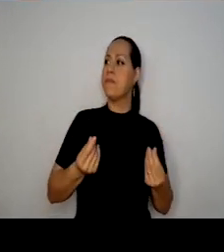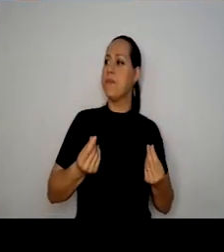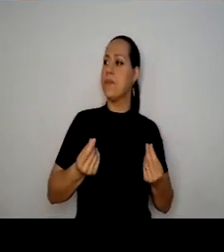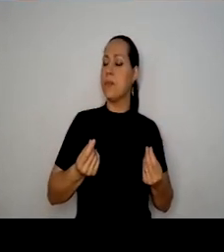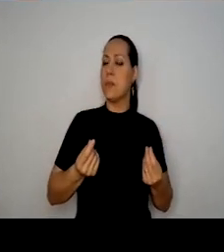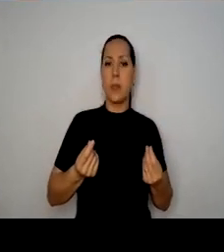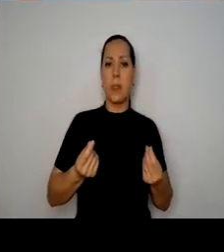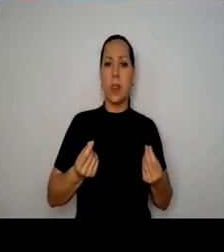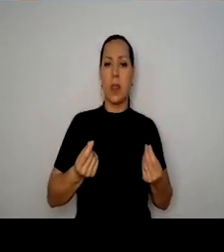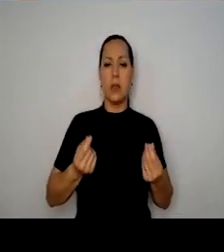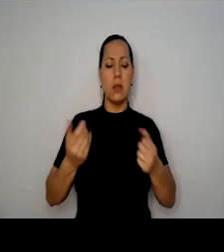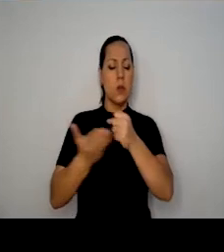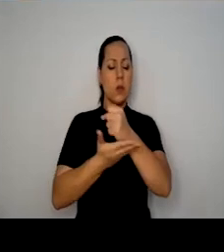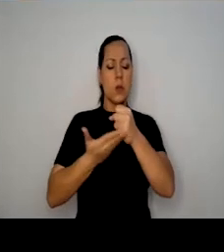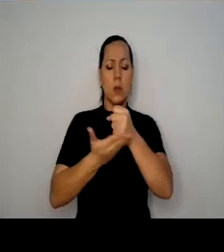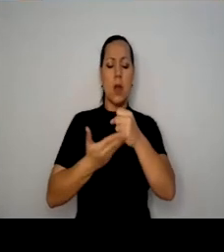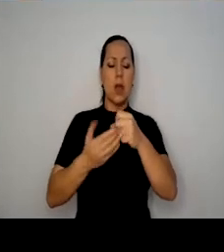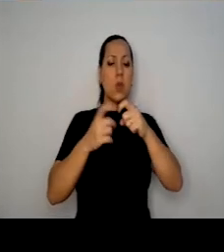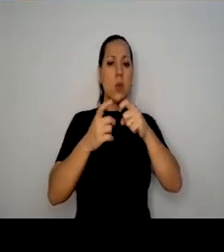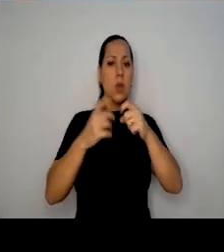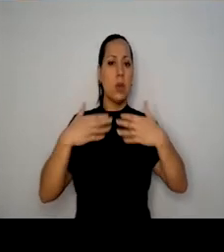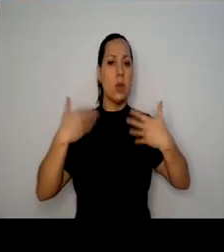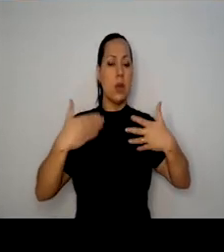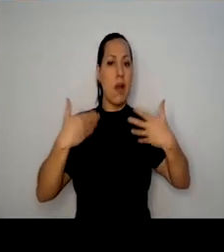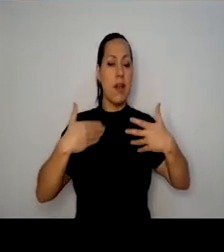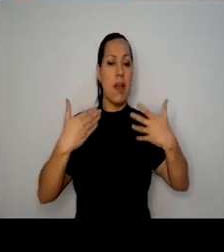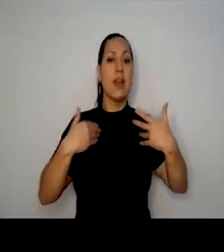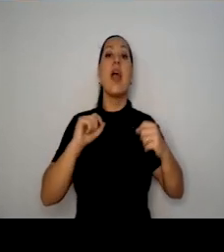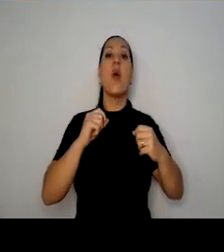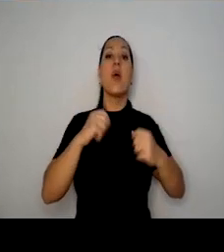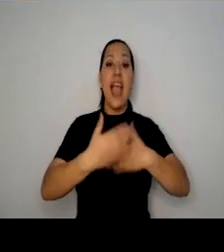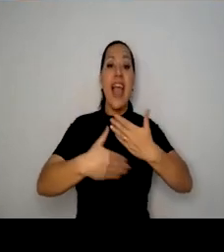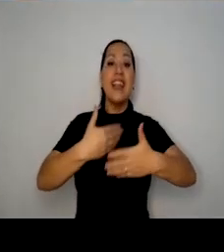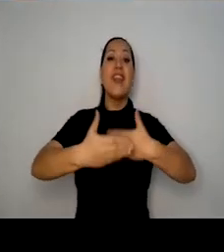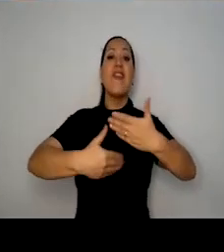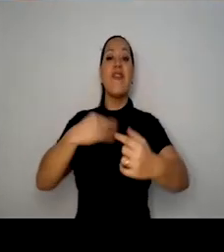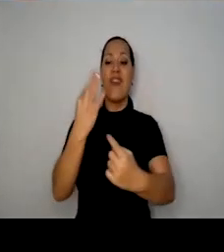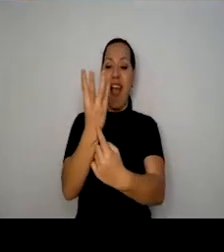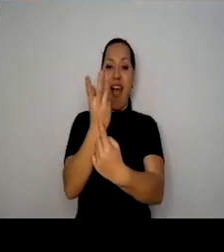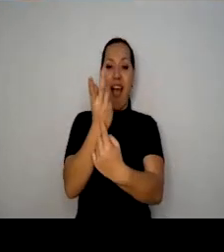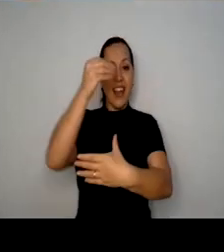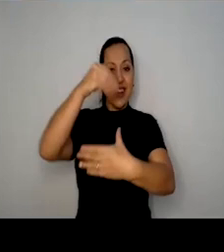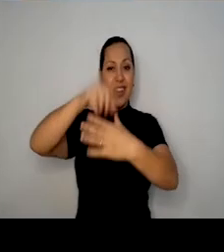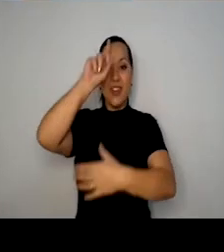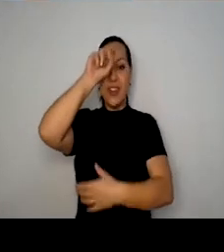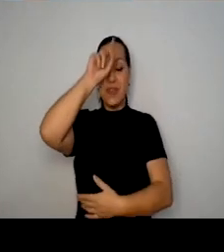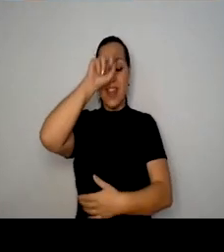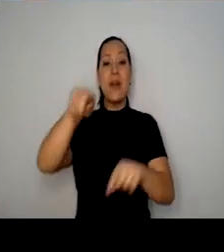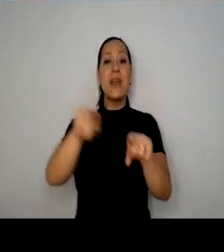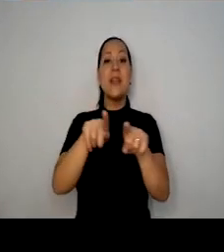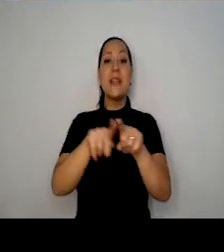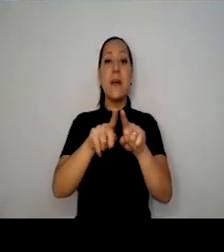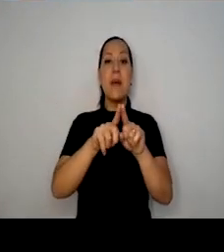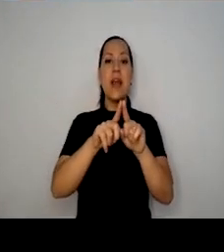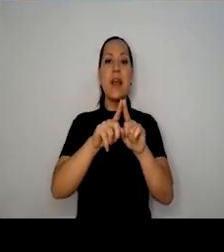basilares do trabalho dos doutores é desenvolver essa intervenção artística nos hospitais também, mas é transformar tudo isso